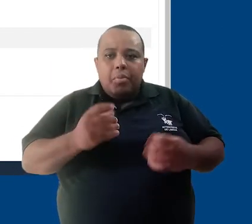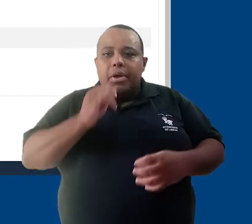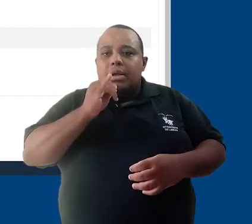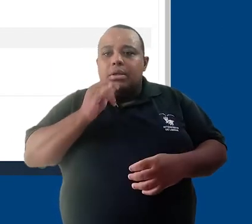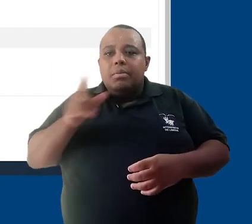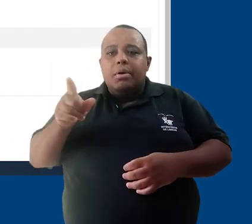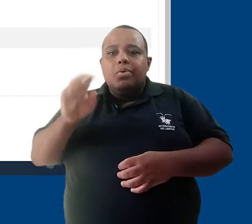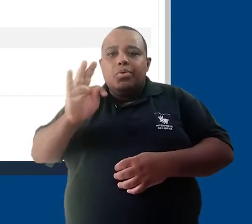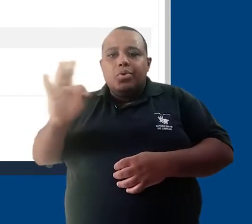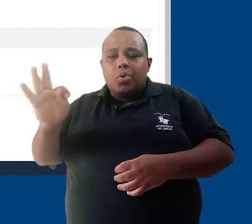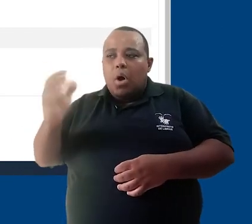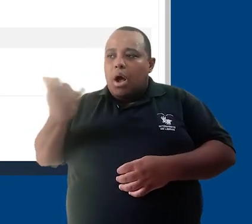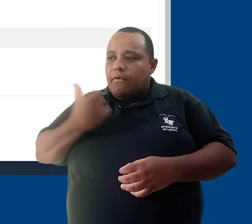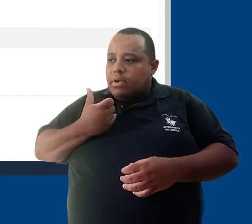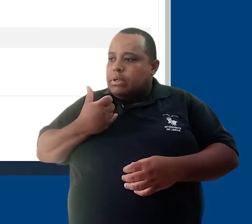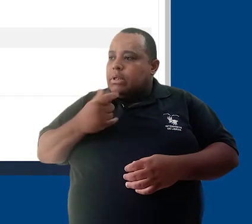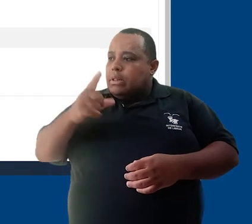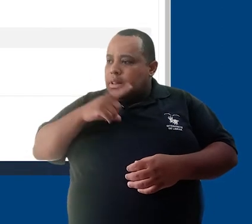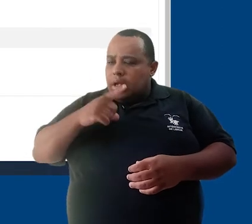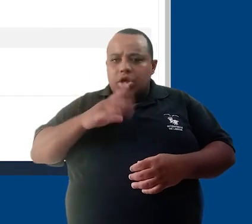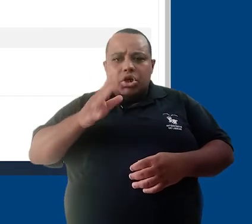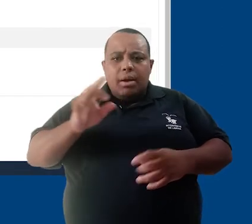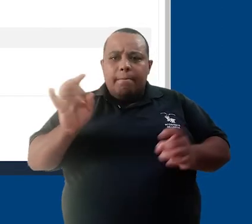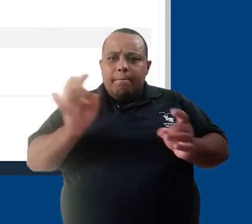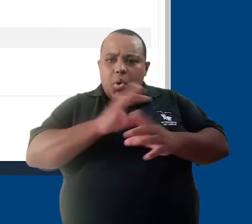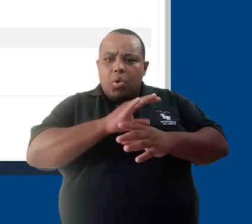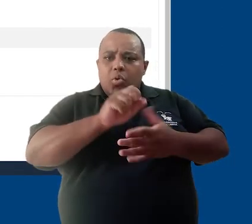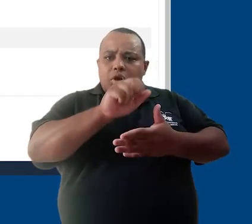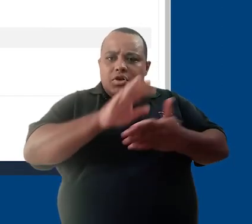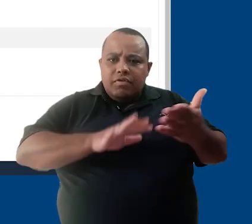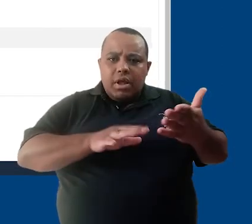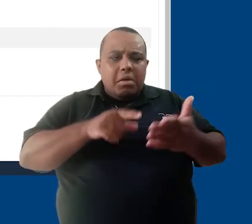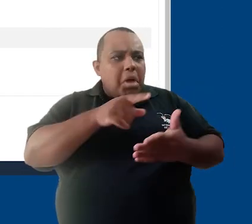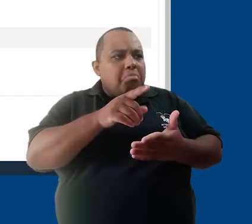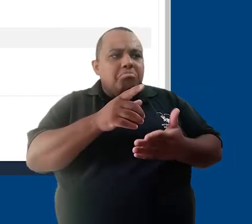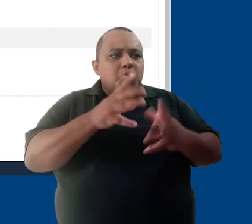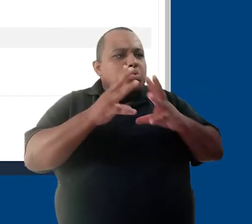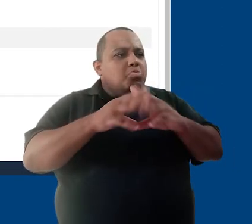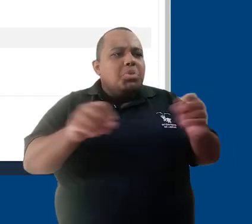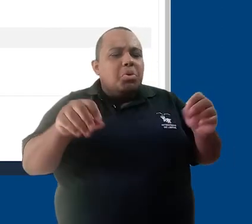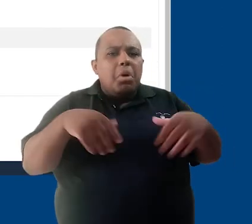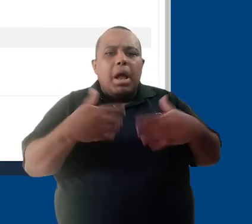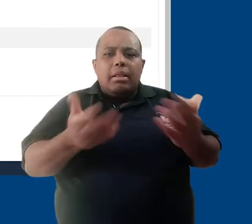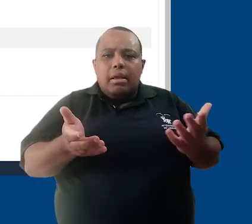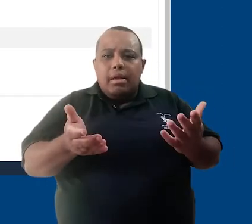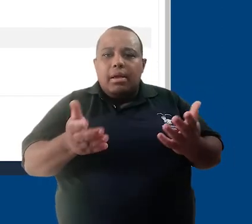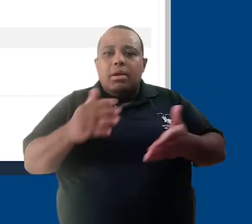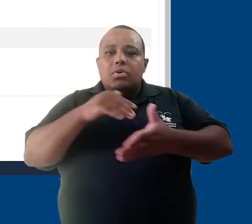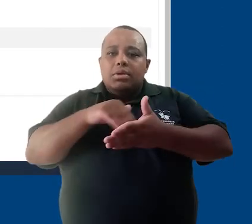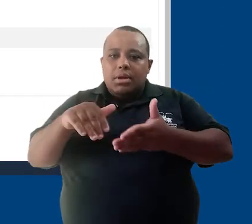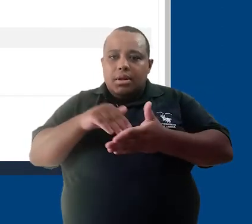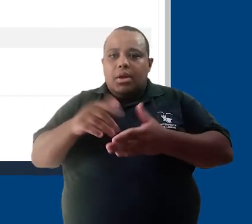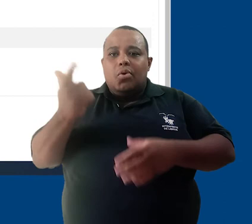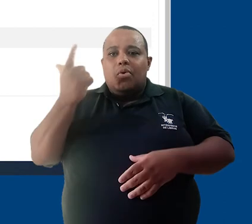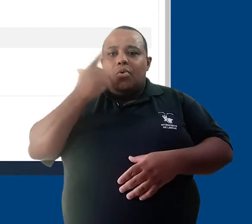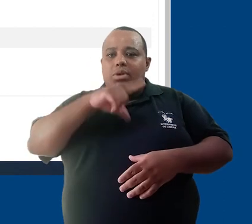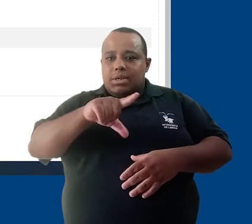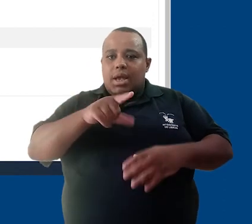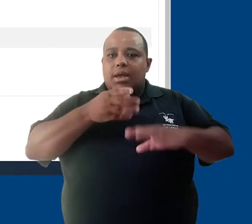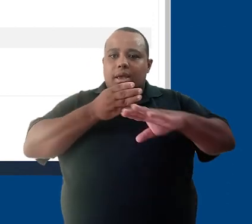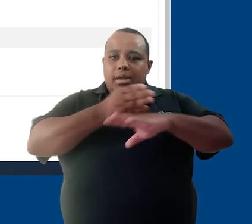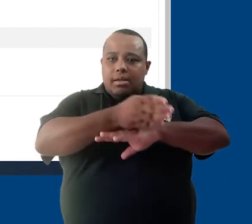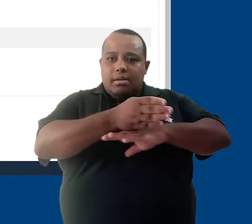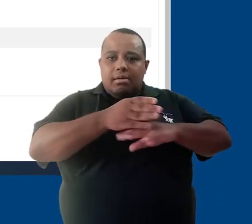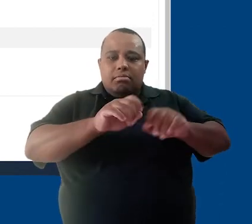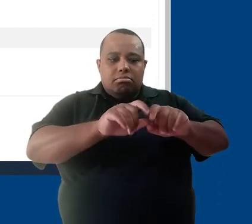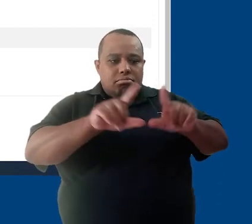pertinente. Se o tutor, por exemplo, afirma que deveria ter um exercício em uma determinada disciplina e o exercício não está